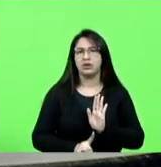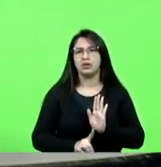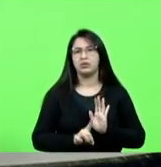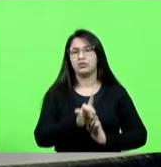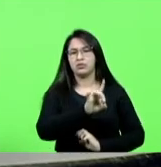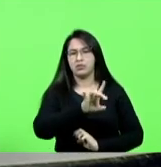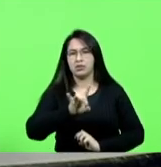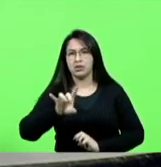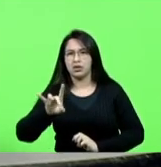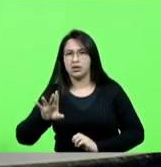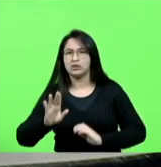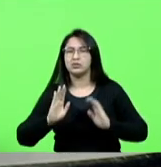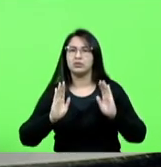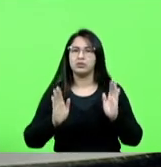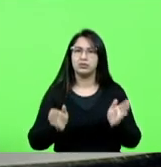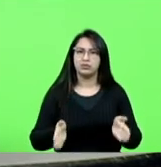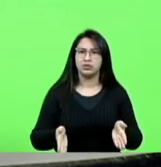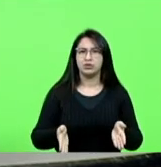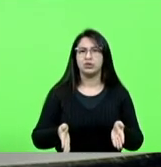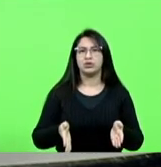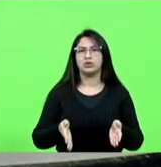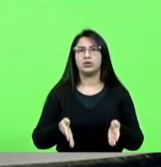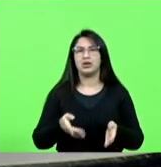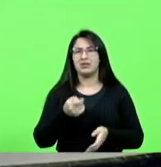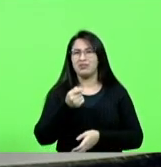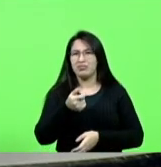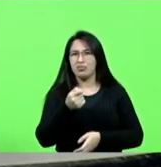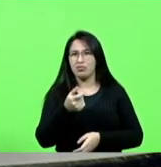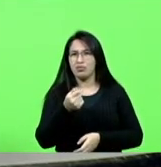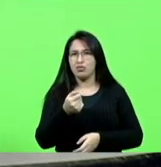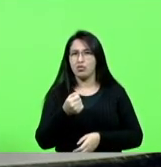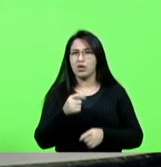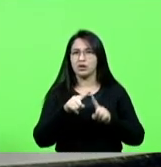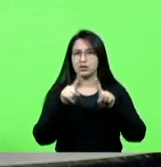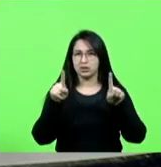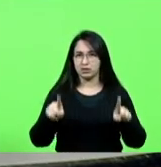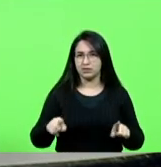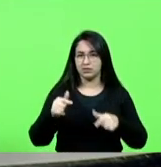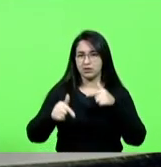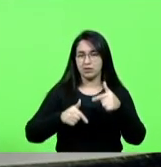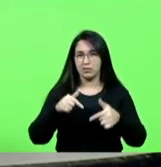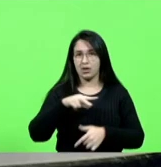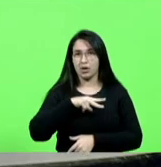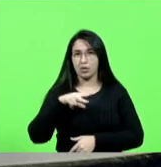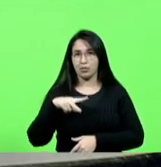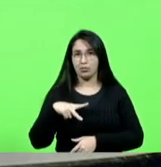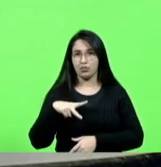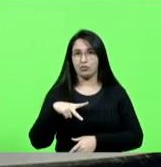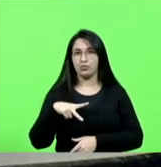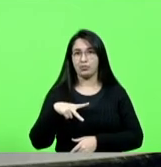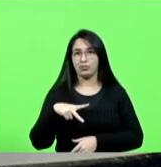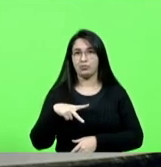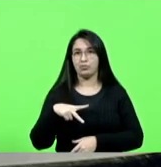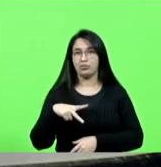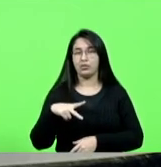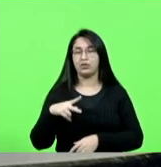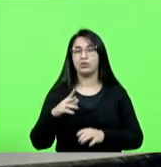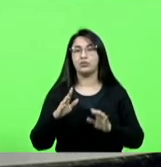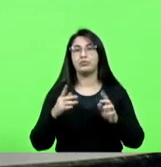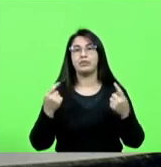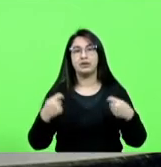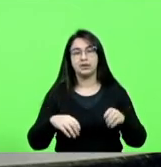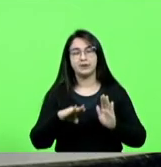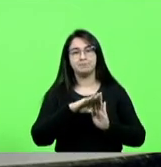estão já na iminência de deixar o serviço público. Nós precisamos ter regras de transição claras, firmes